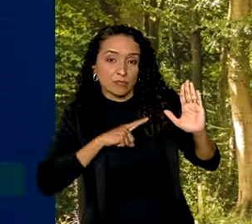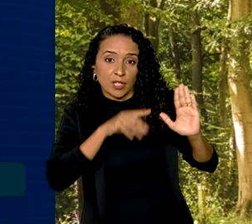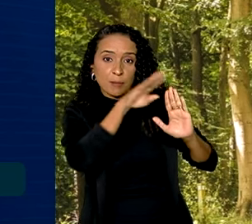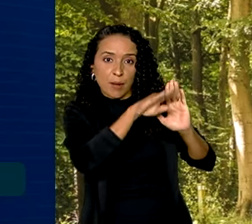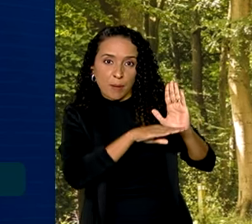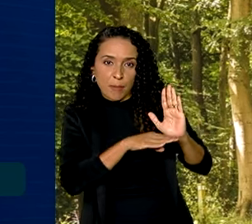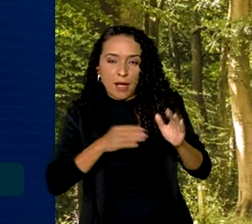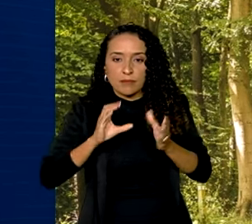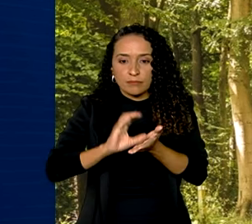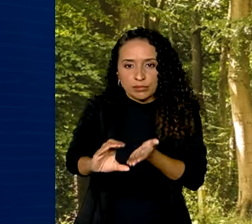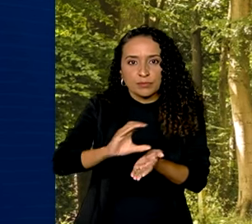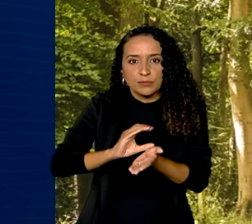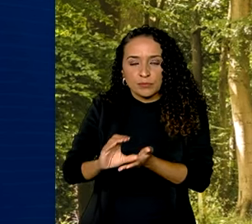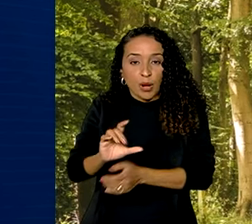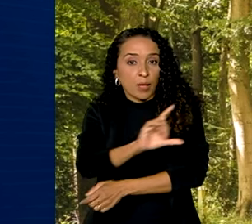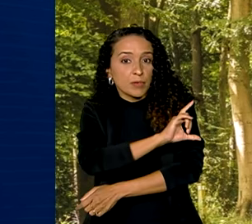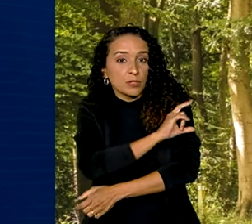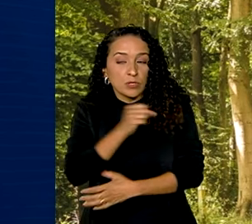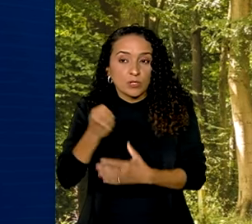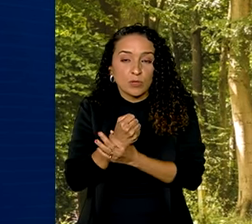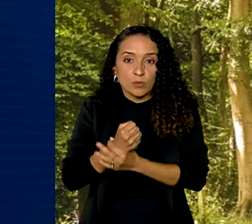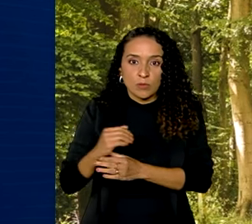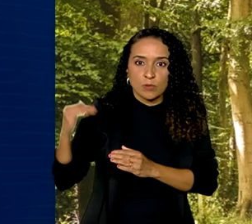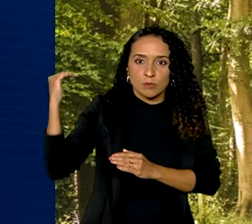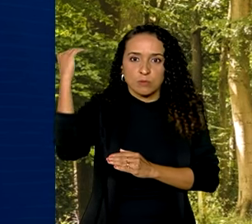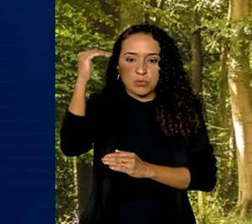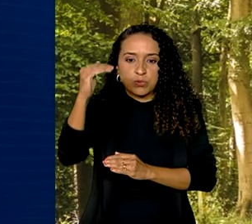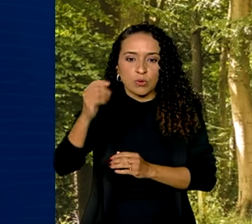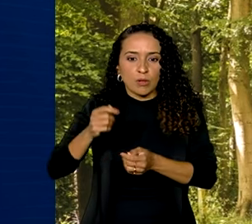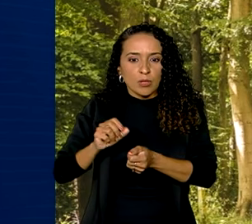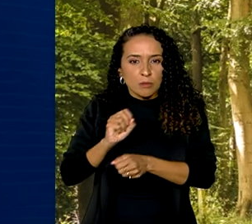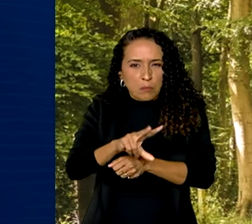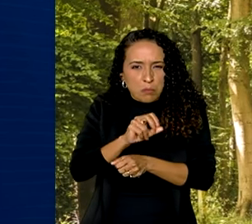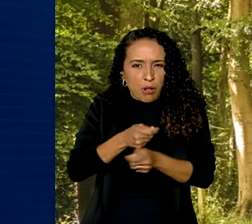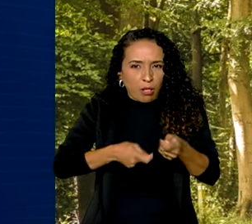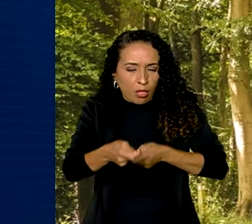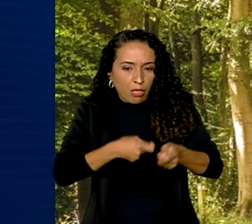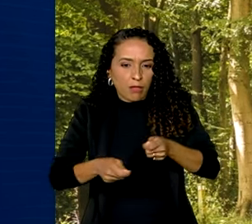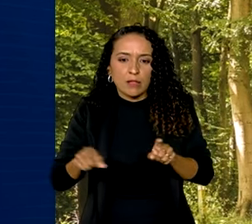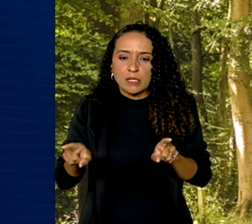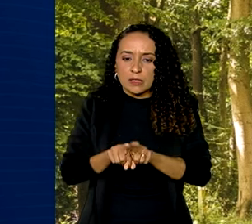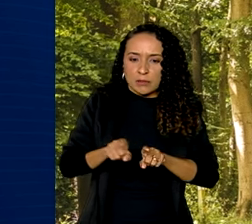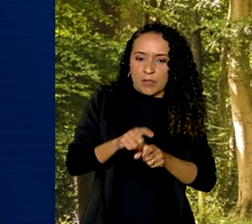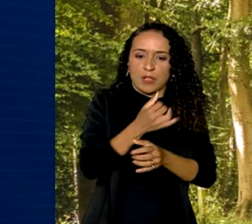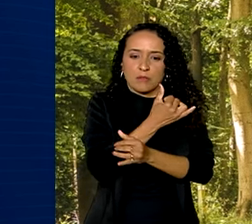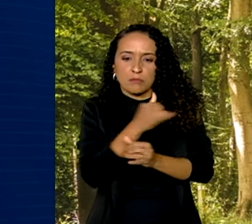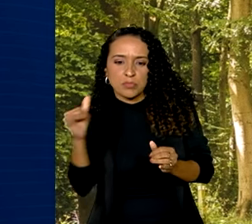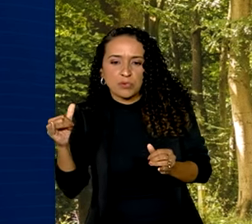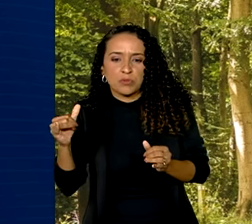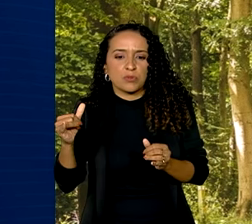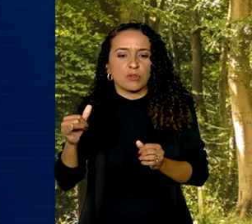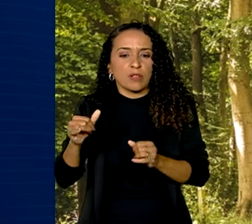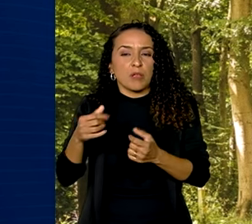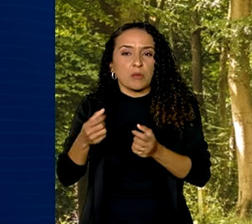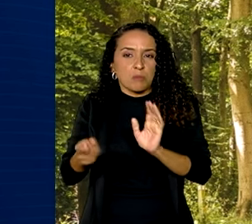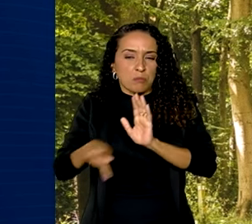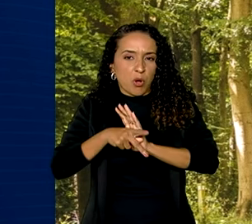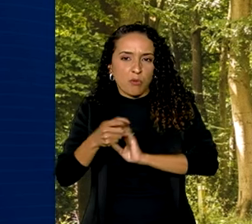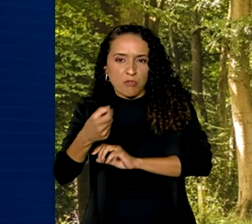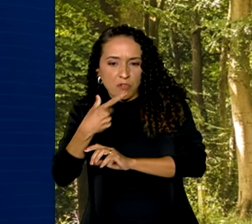investimentos em laboratórios de segurança máxima para manipulação de vírus, reator multipropósito para radiofármacos,